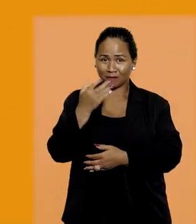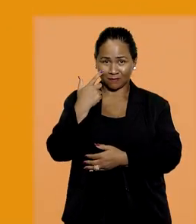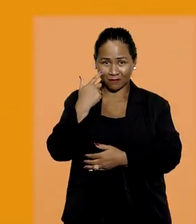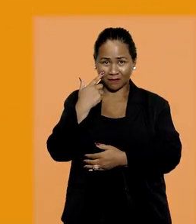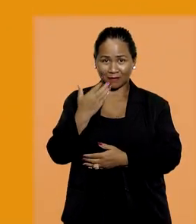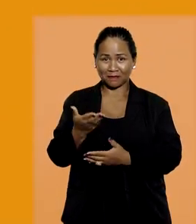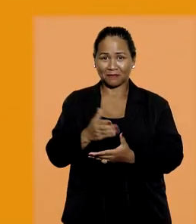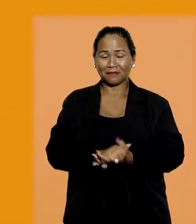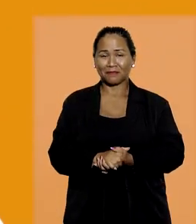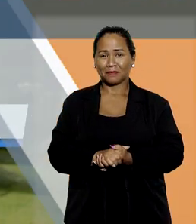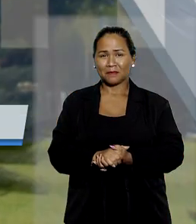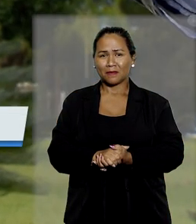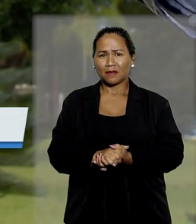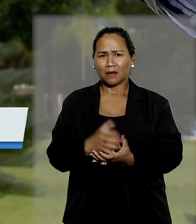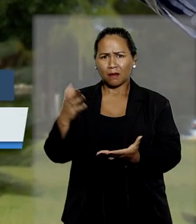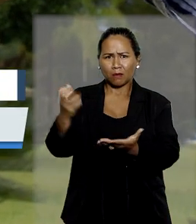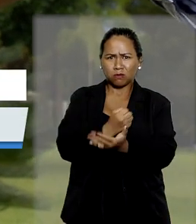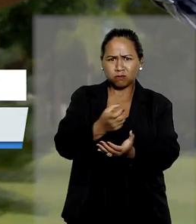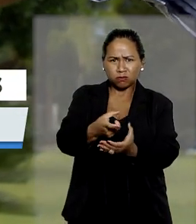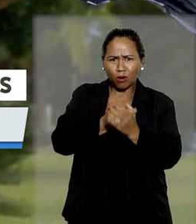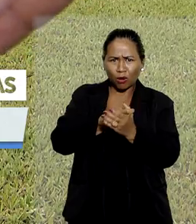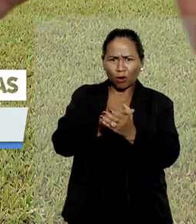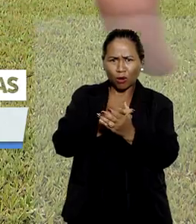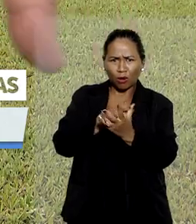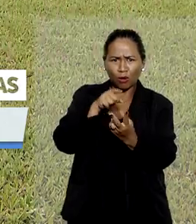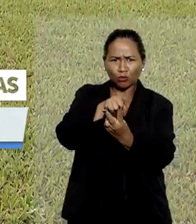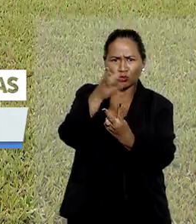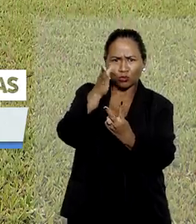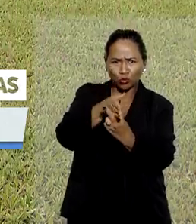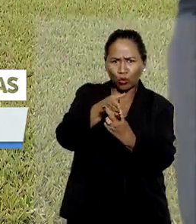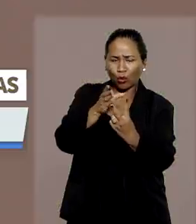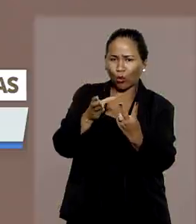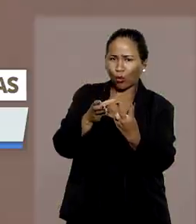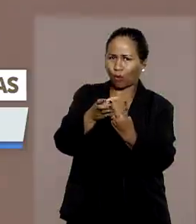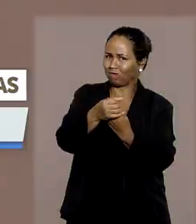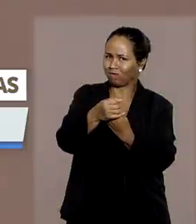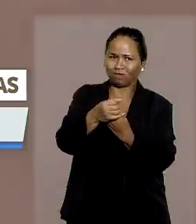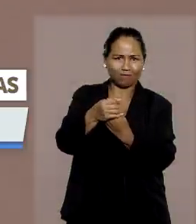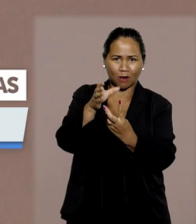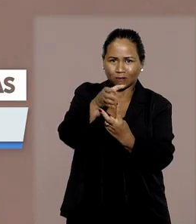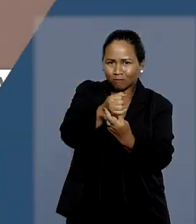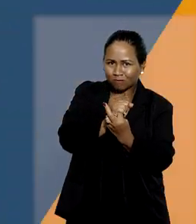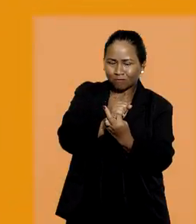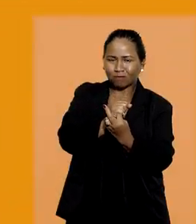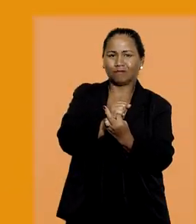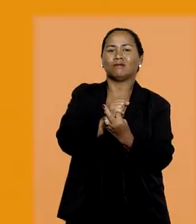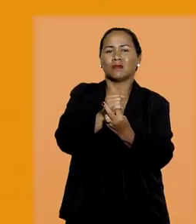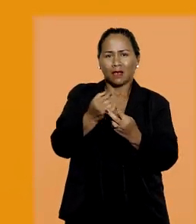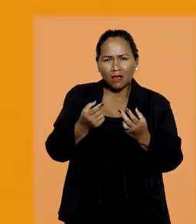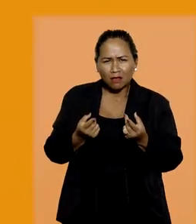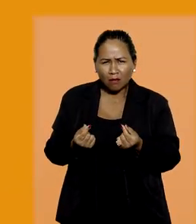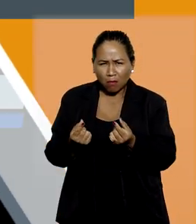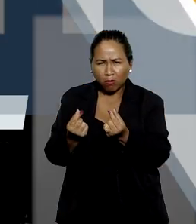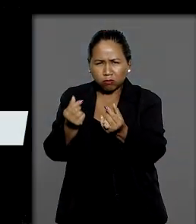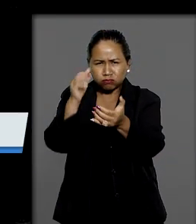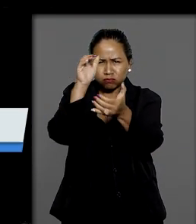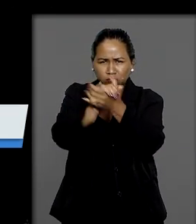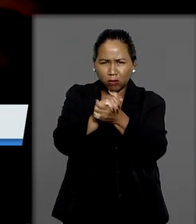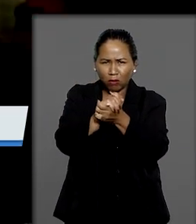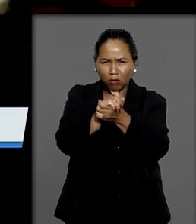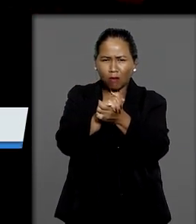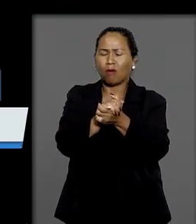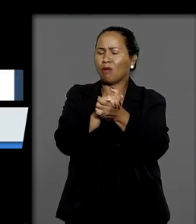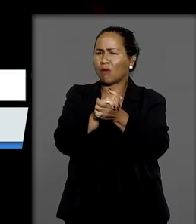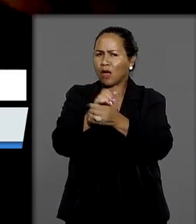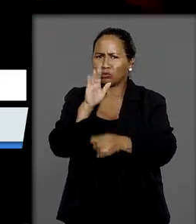hoje você vai ver. Penhora só pode afetar a parte do saldo que cabe ao devedor. Condição financeira de